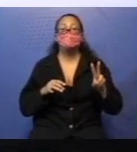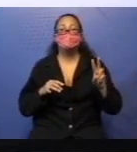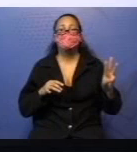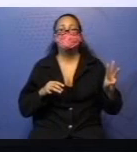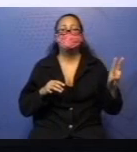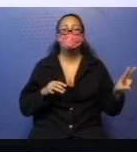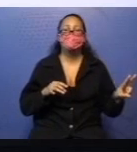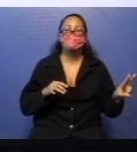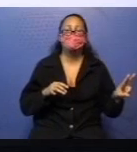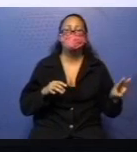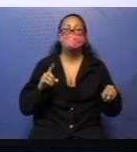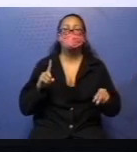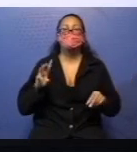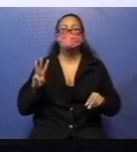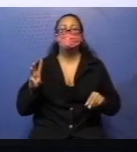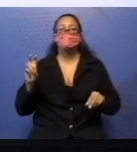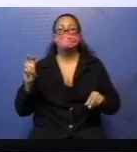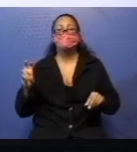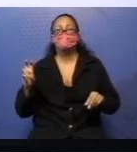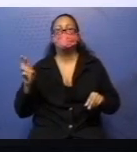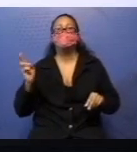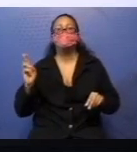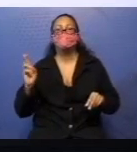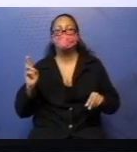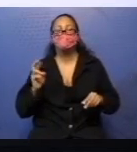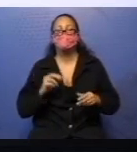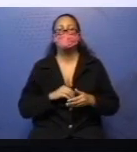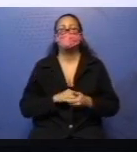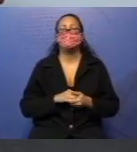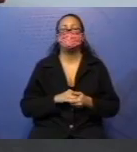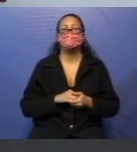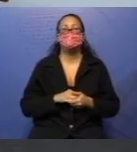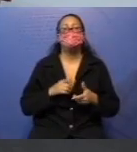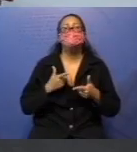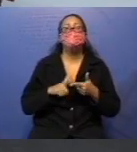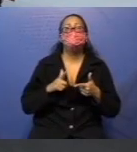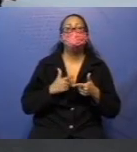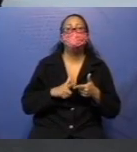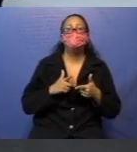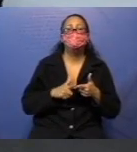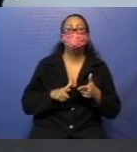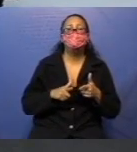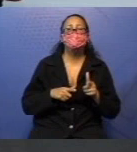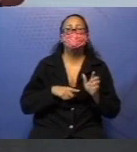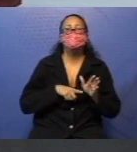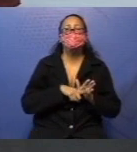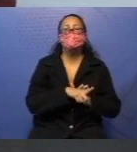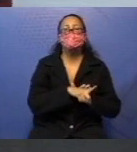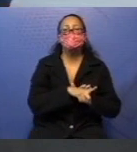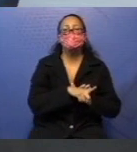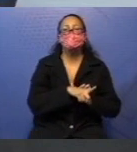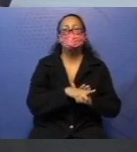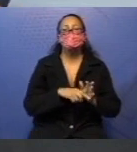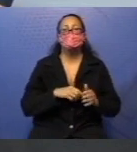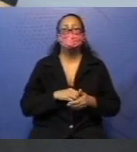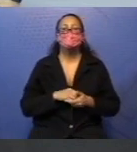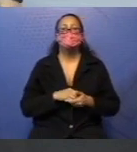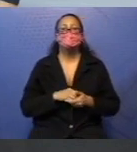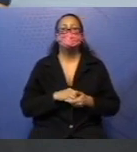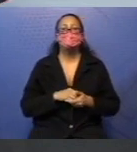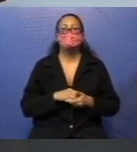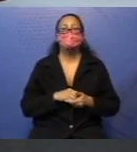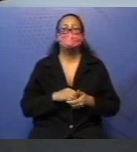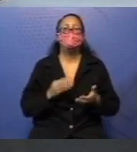Primeira coisa, numa situação problema pessoal. Vamos ver o que o problema está nos perguntando. Olha lá.